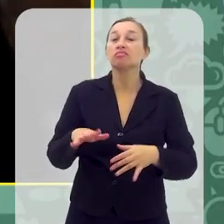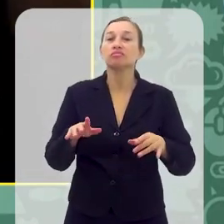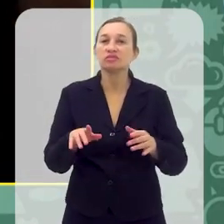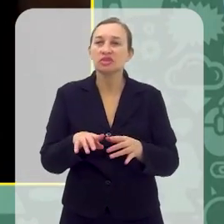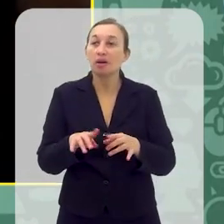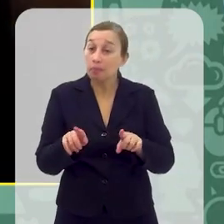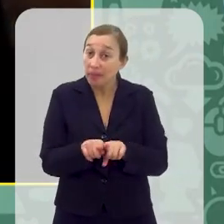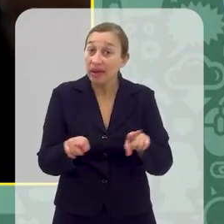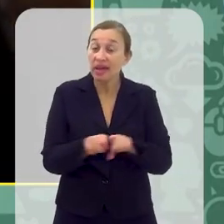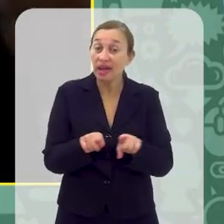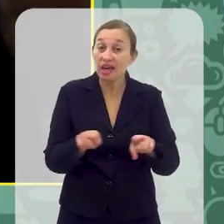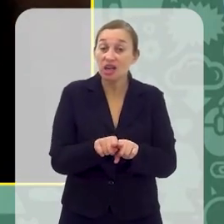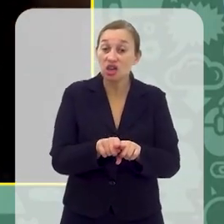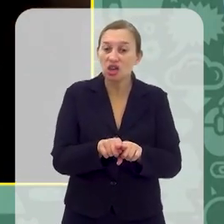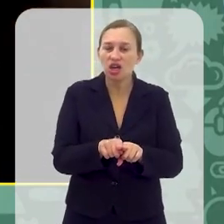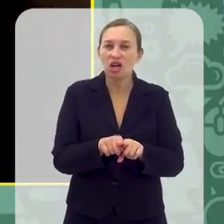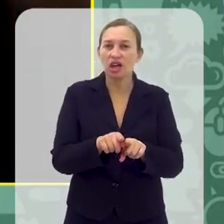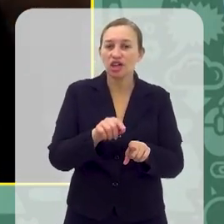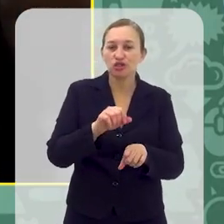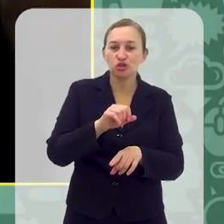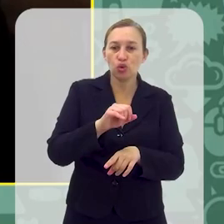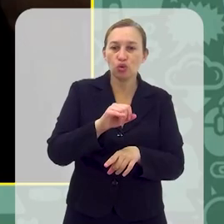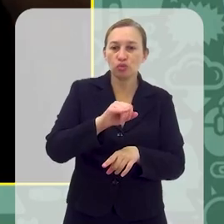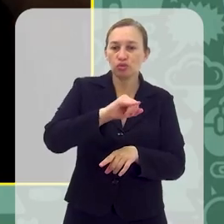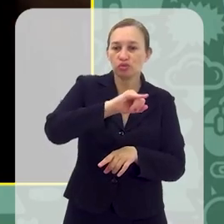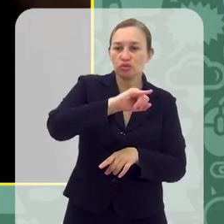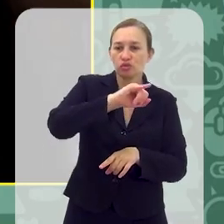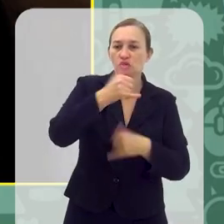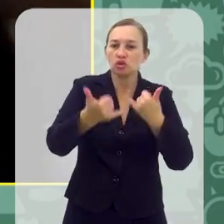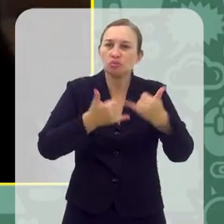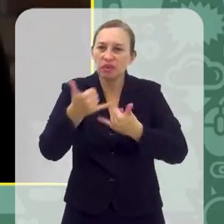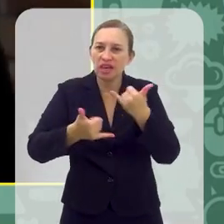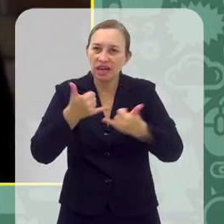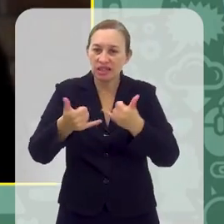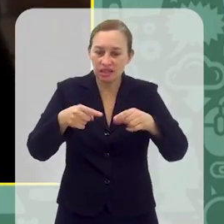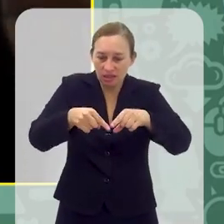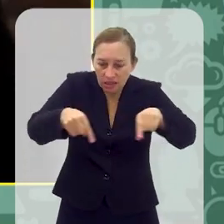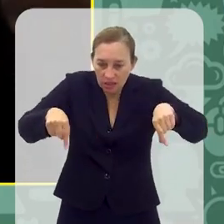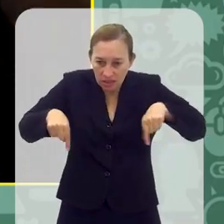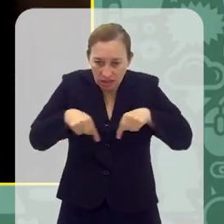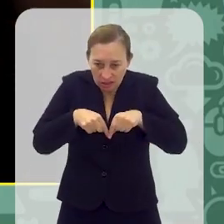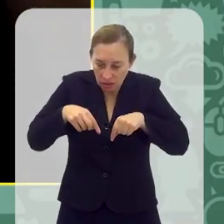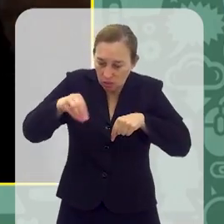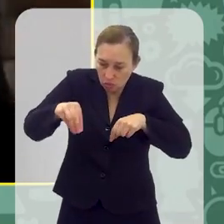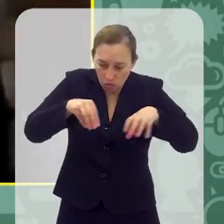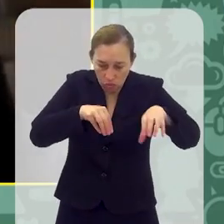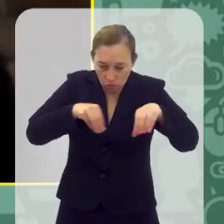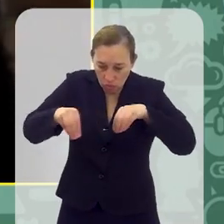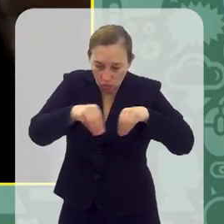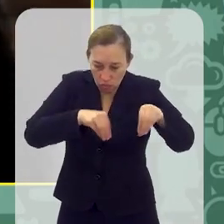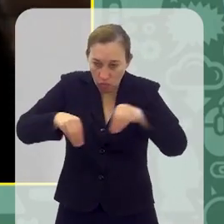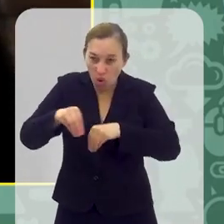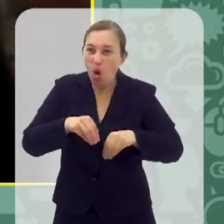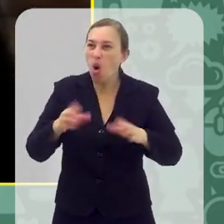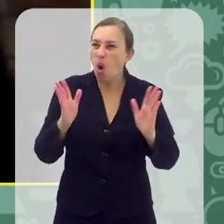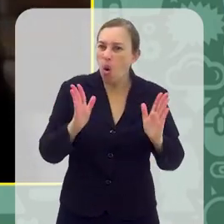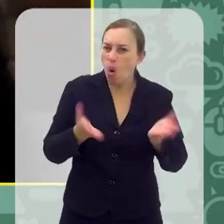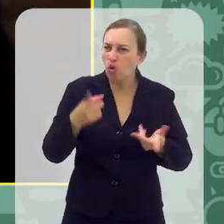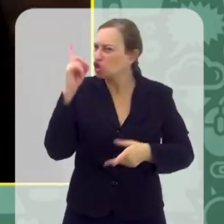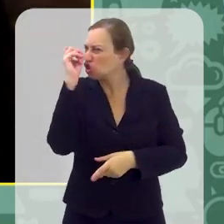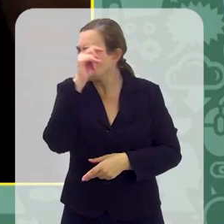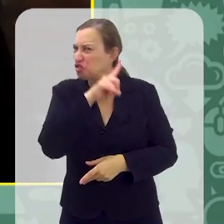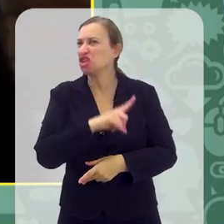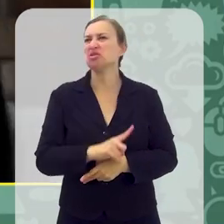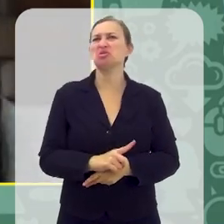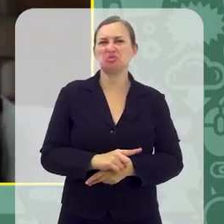mas jogos de tabuleiro também para ter em casa, acho que é uma coisa que antigamente tinha mais, né, pelo menos ali na minha época e hoje é quase que